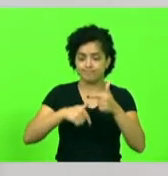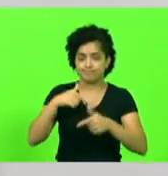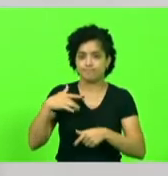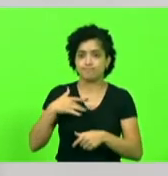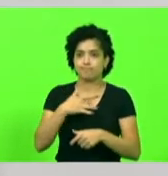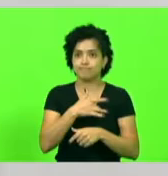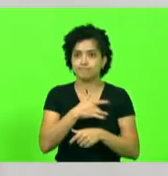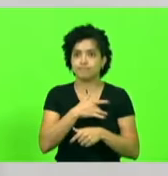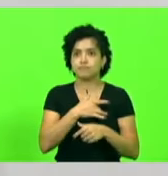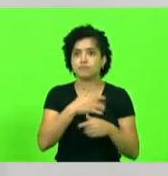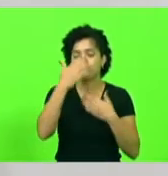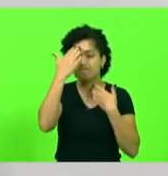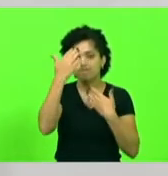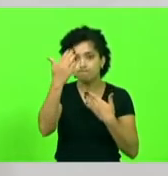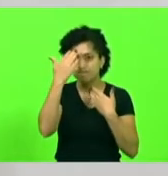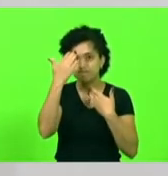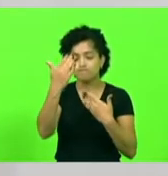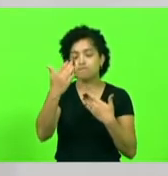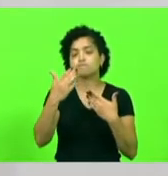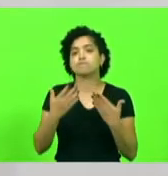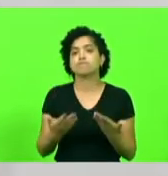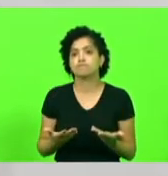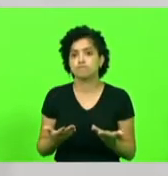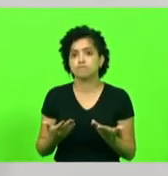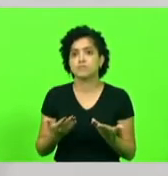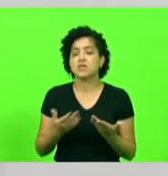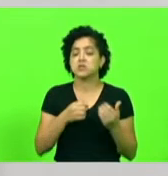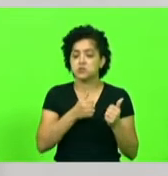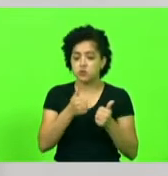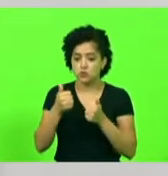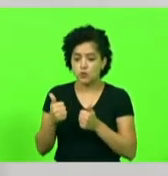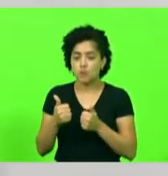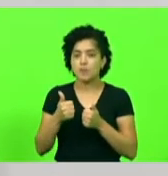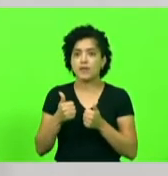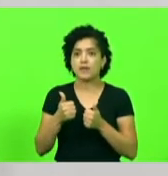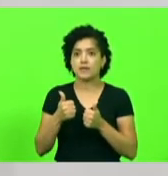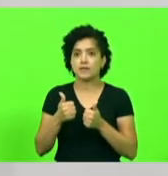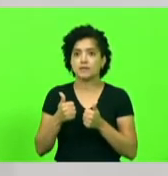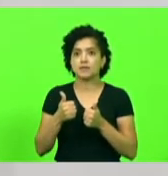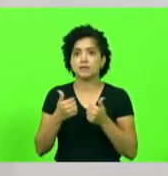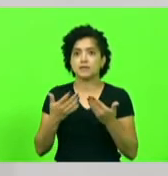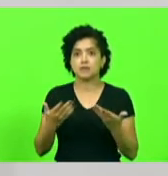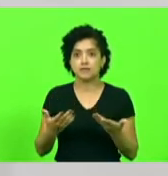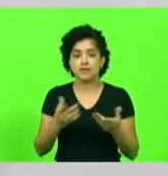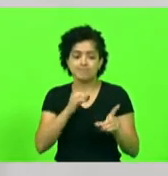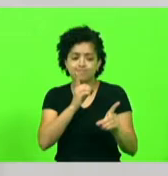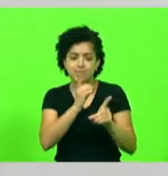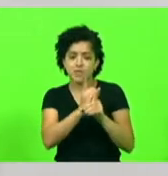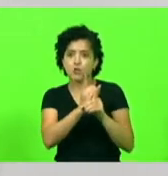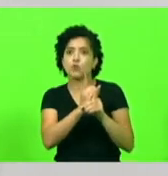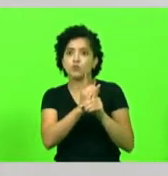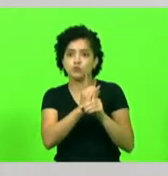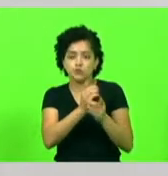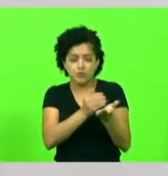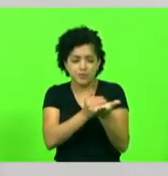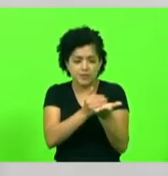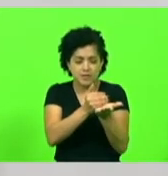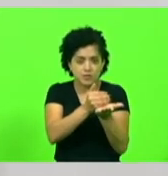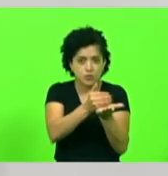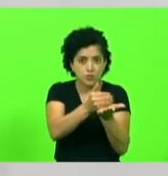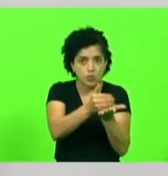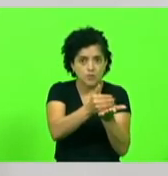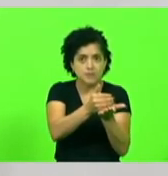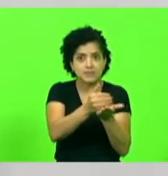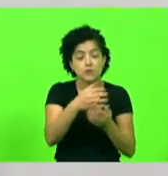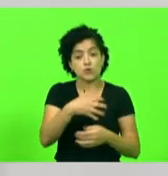Muita gratidão por tudo, estou bem. A neoplasia foi detectada bem no início e com a